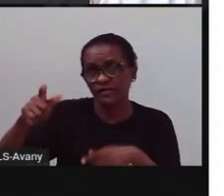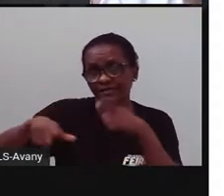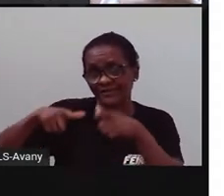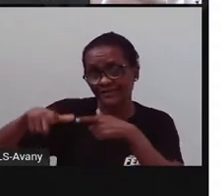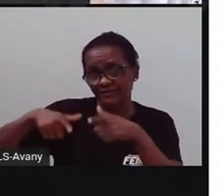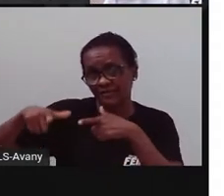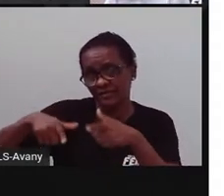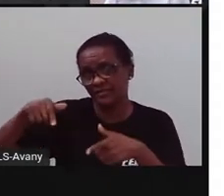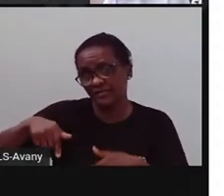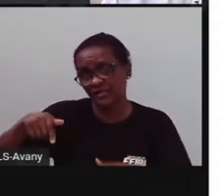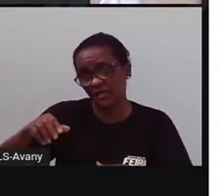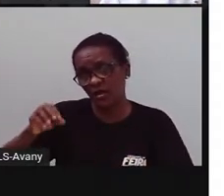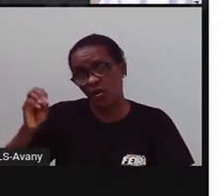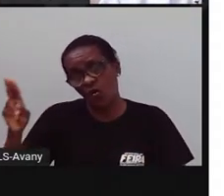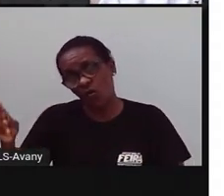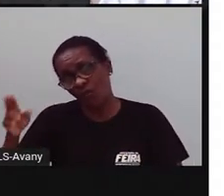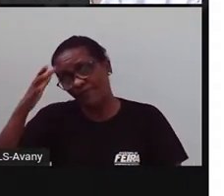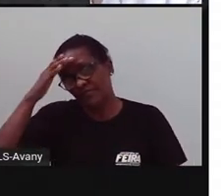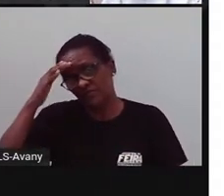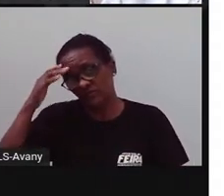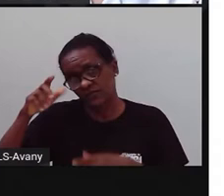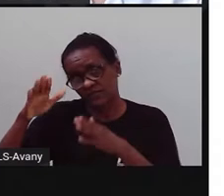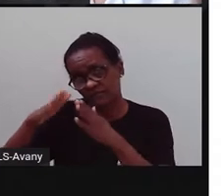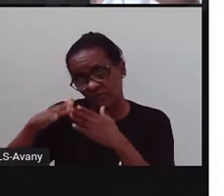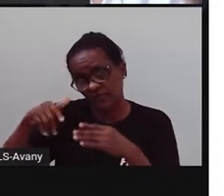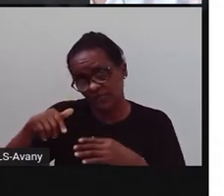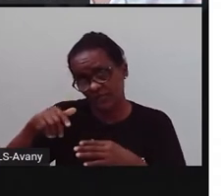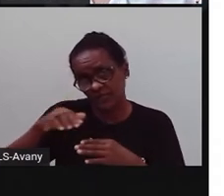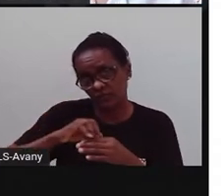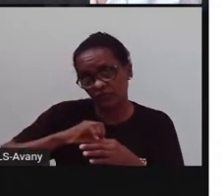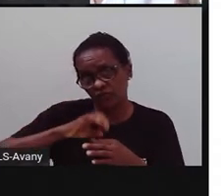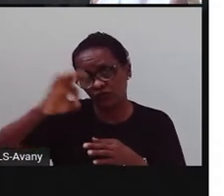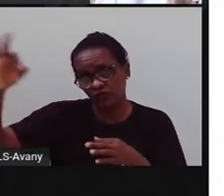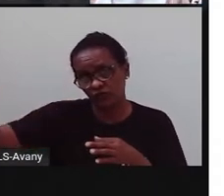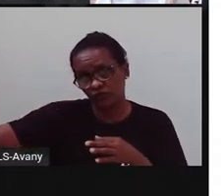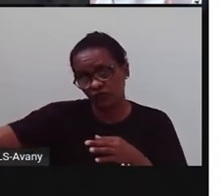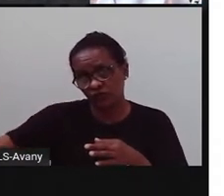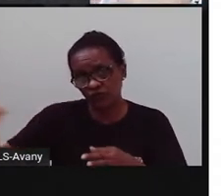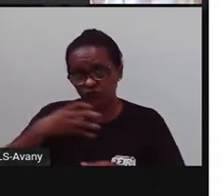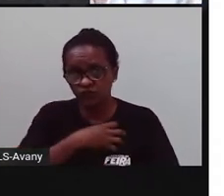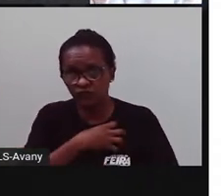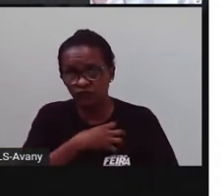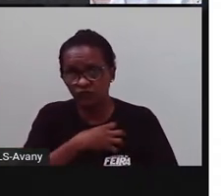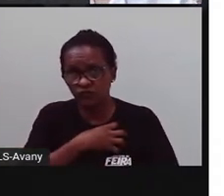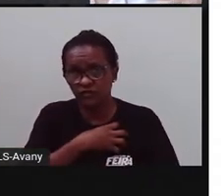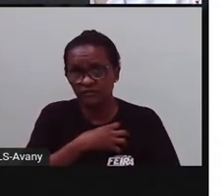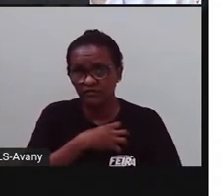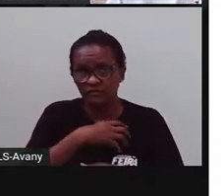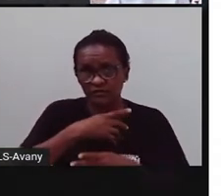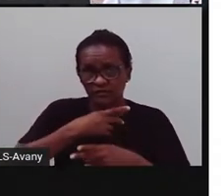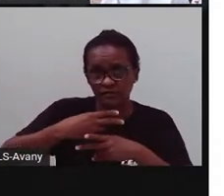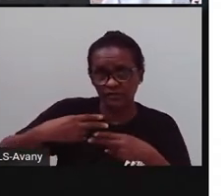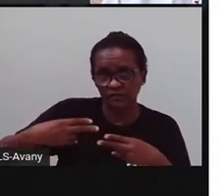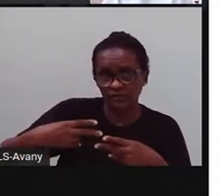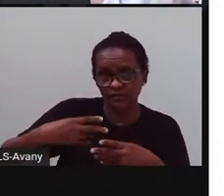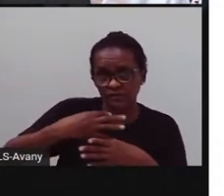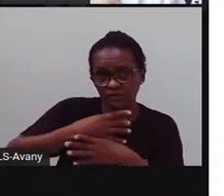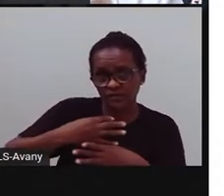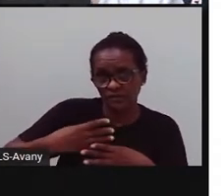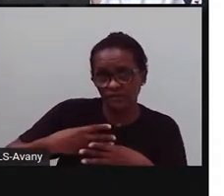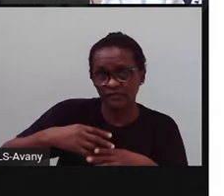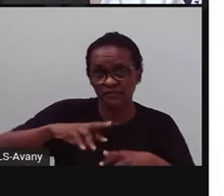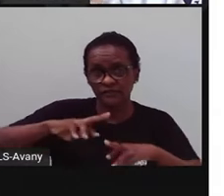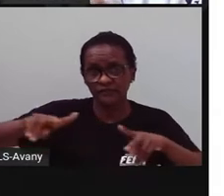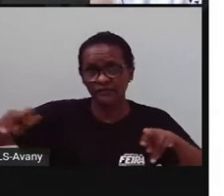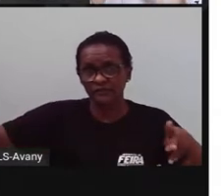que moram aqui em Feira, mas vão, né? Pra Salvador, vão pra Serrinha, vão pra Cruz das Almas pra trabalhar, né? Então,